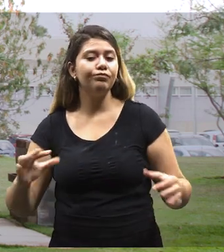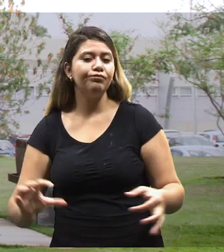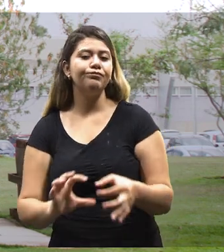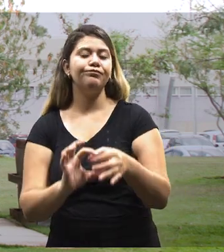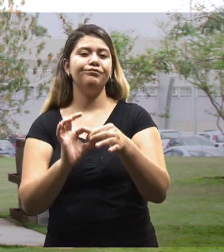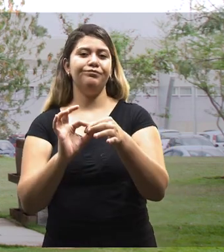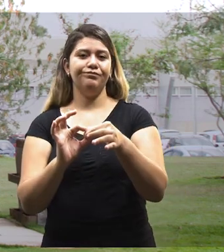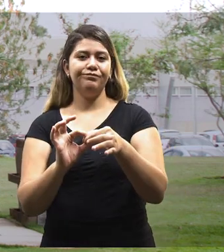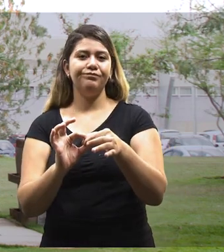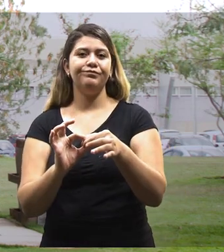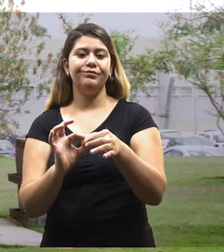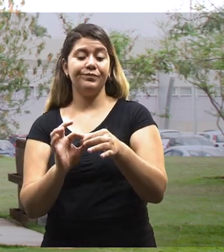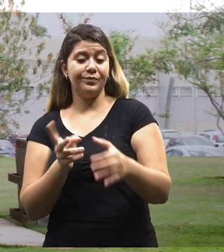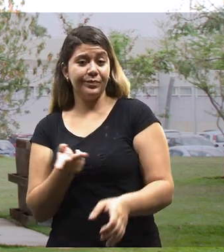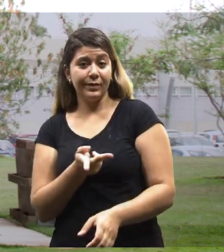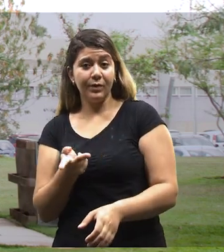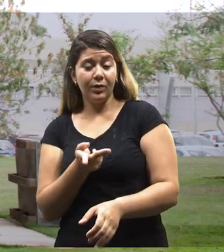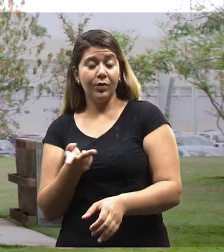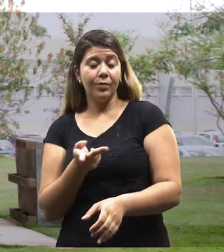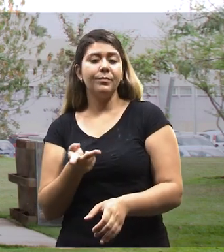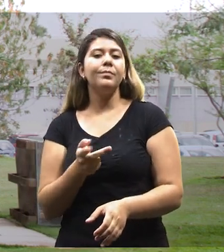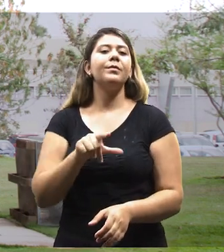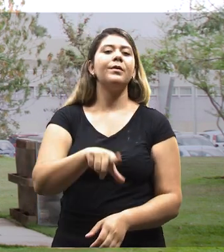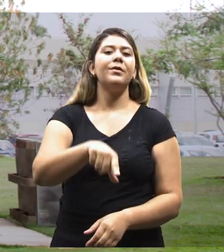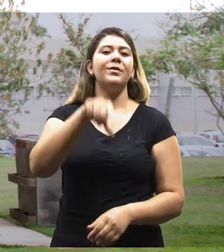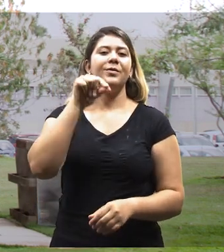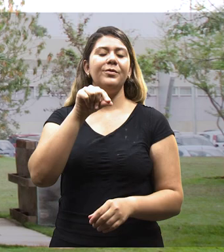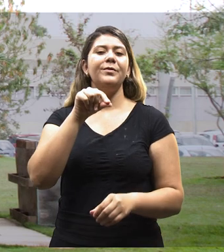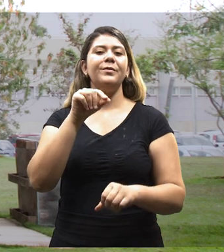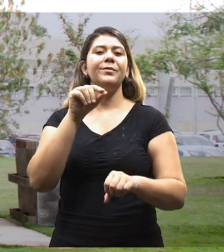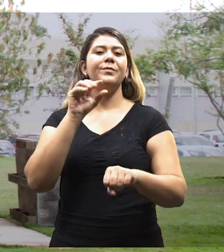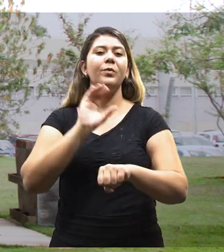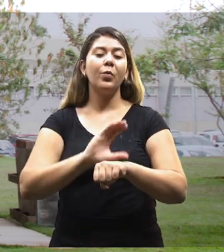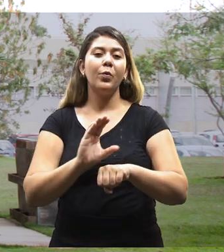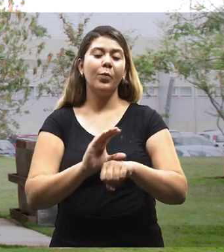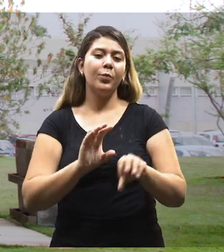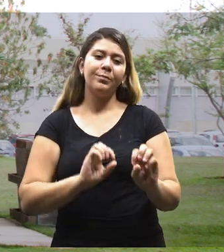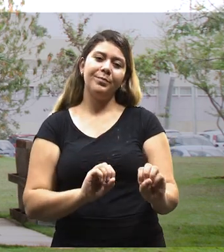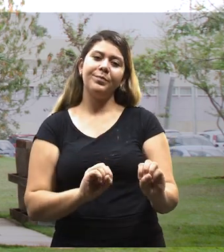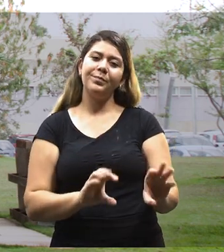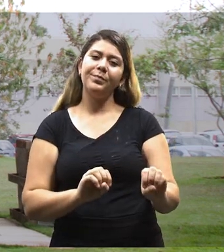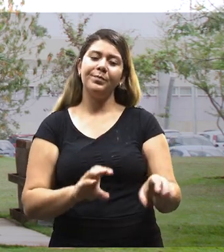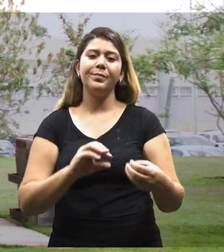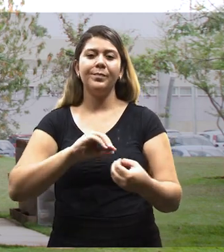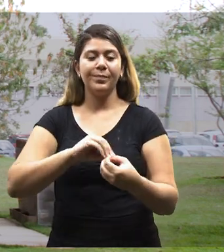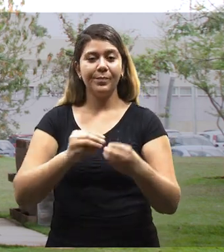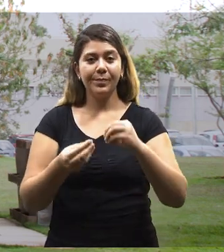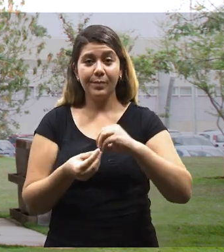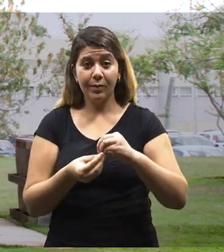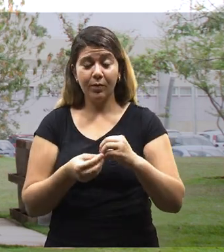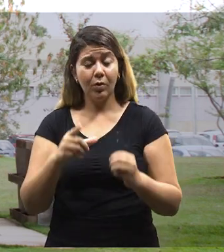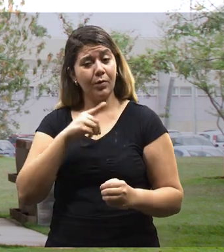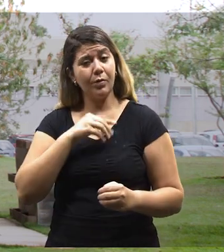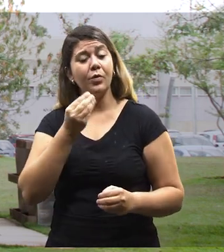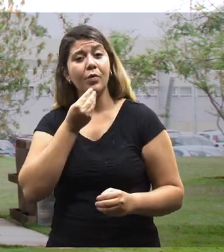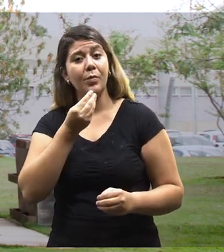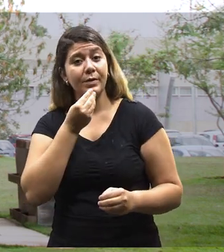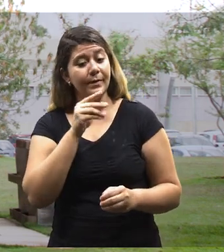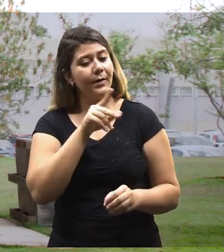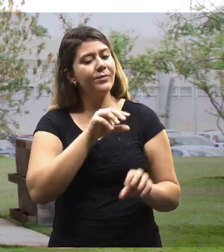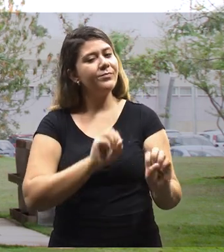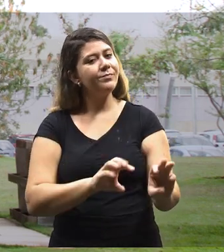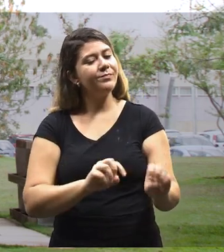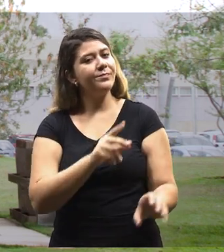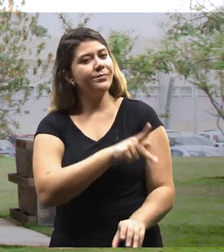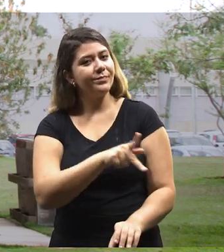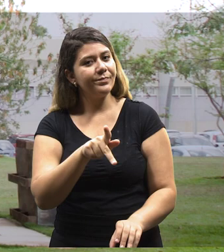aliando essas duas preferências, né? Eu escolhi biologia e licenciatura porque eu tenho a oportunidade